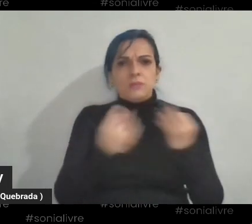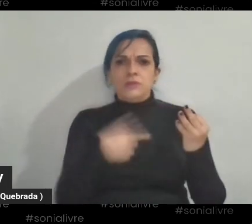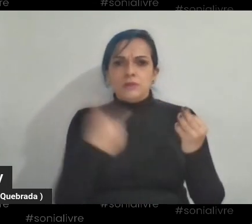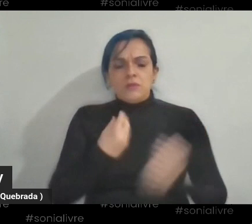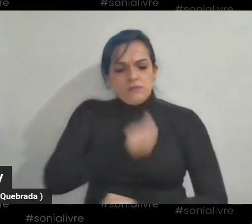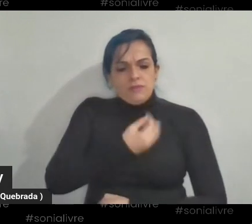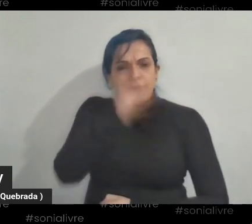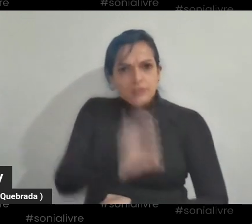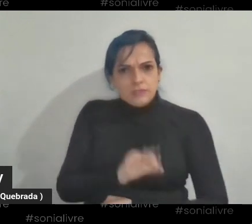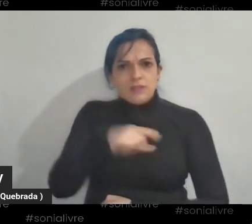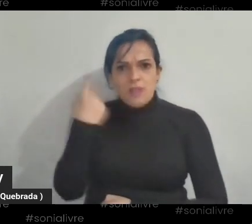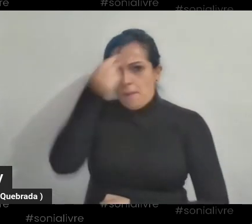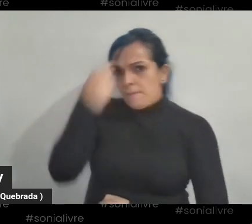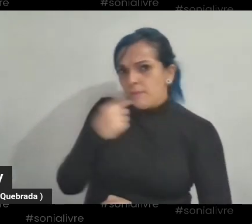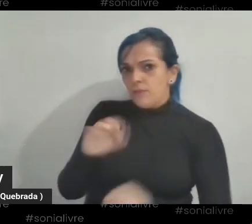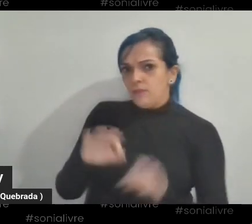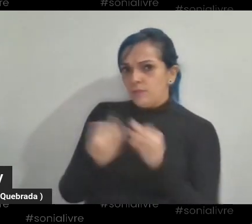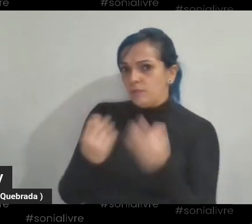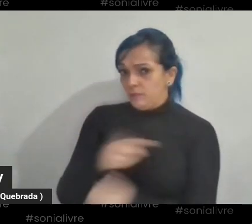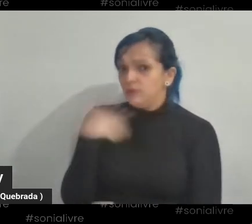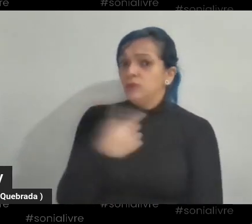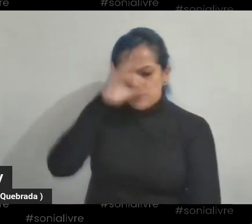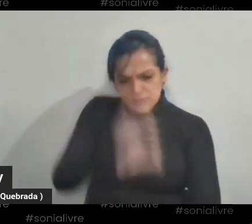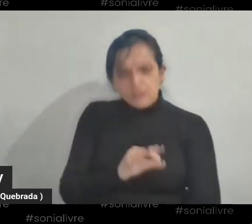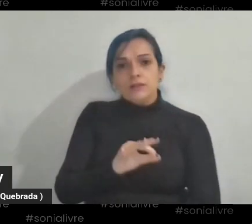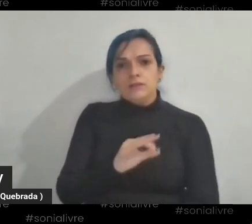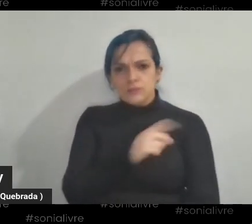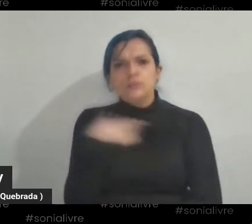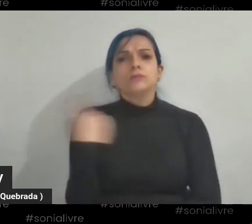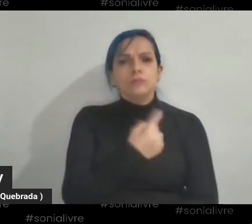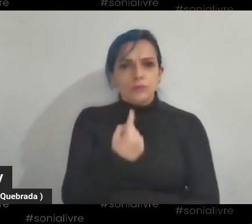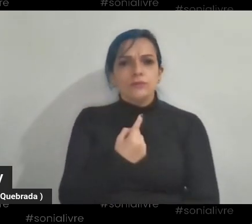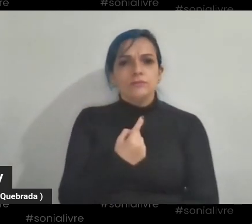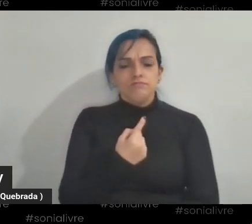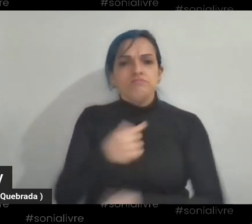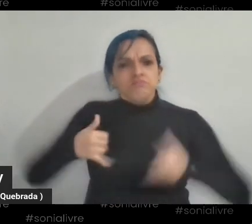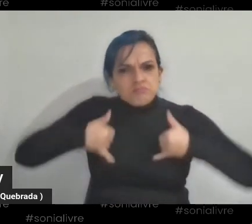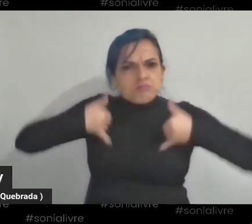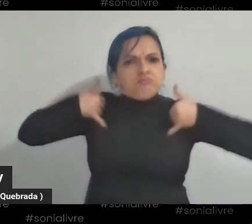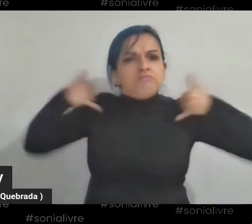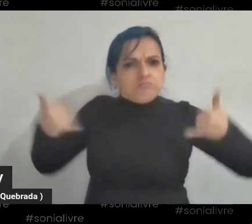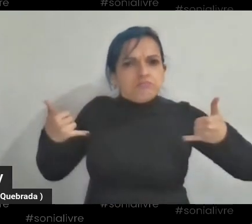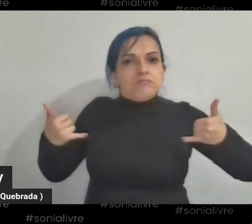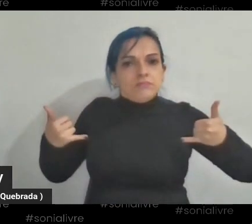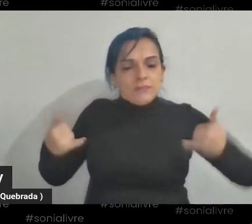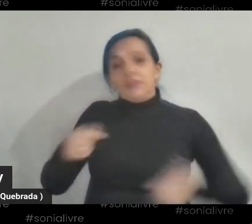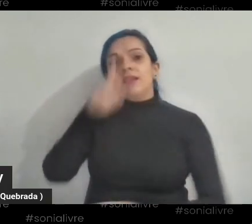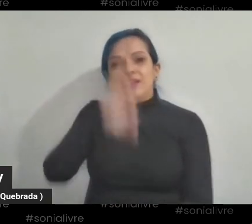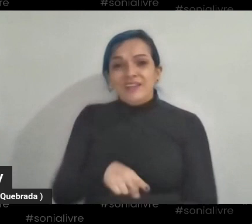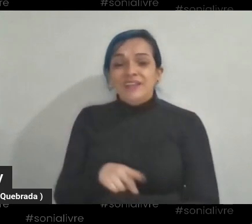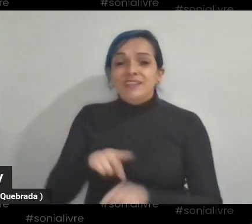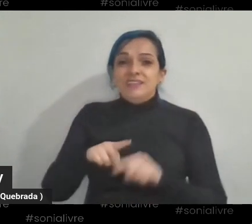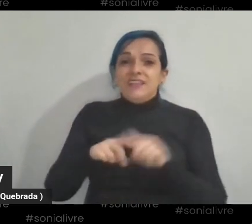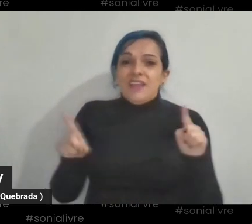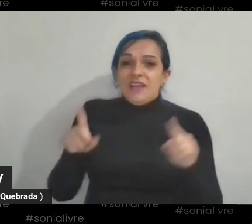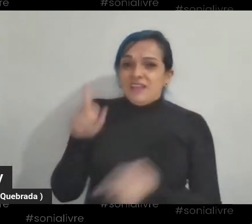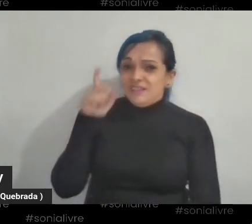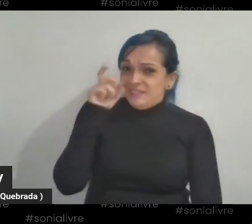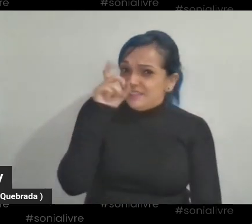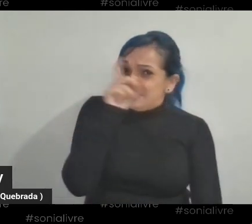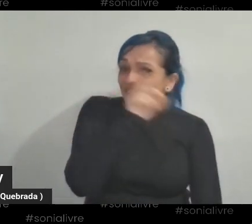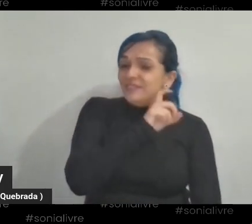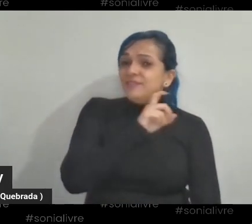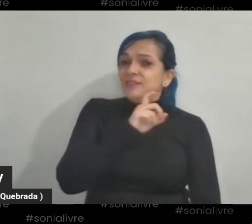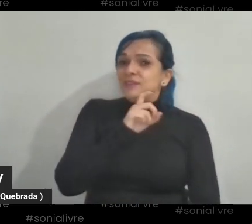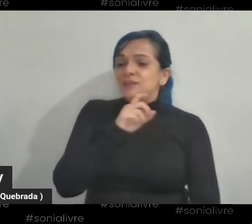é o perfil da nossa família. Esse somos nós. Então, é muito difícil, porque a gente vai andando